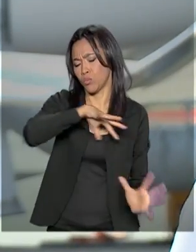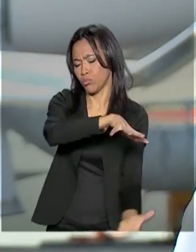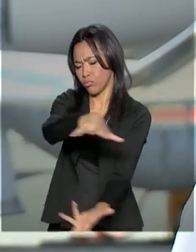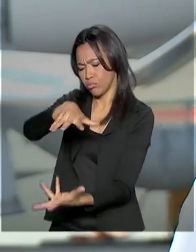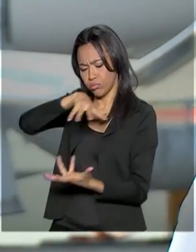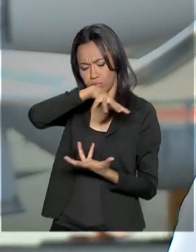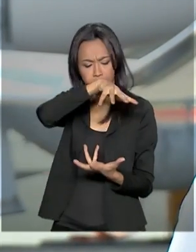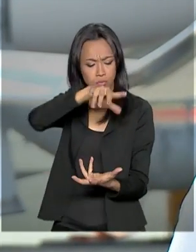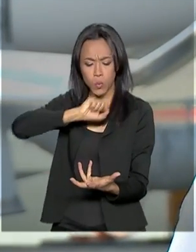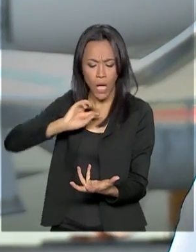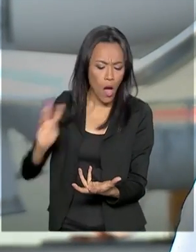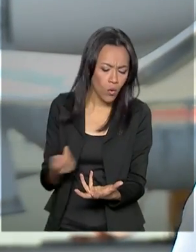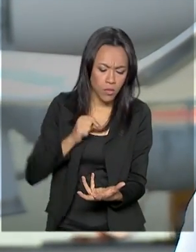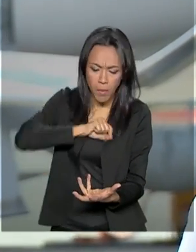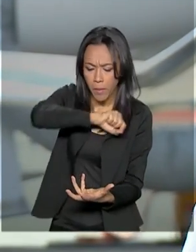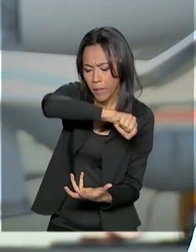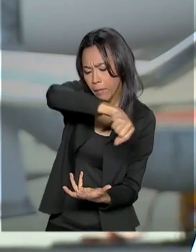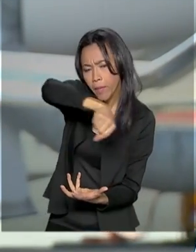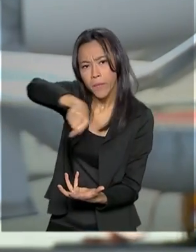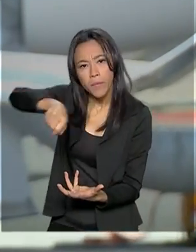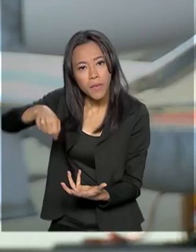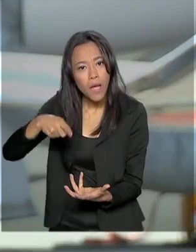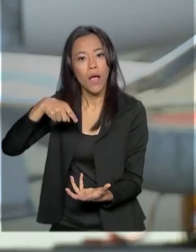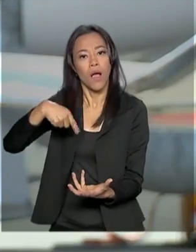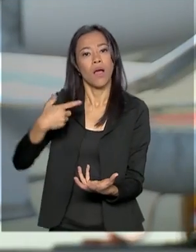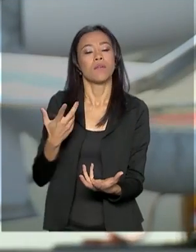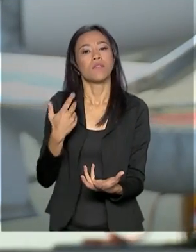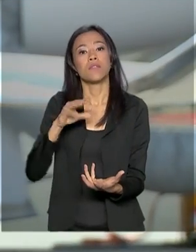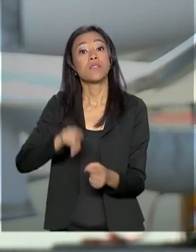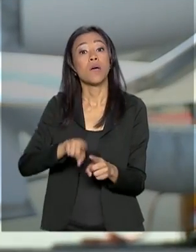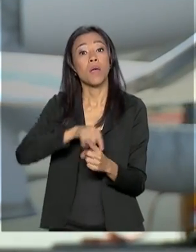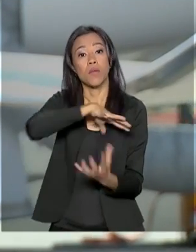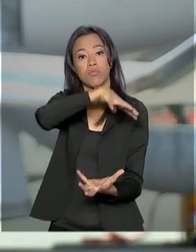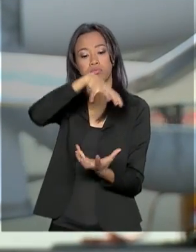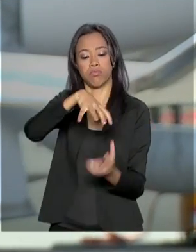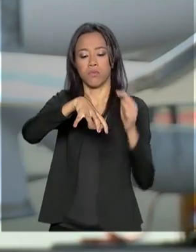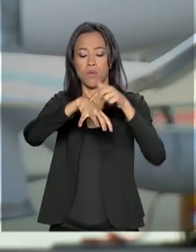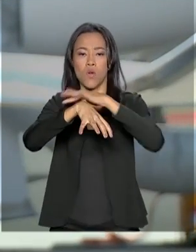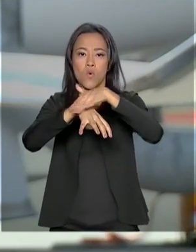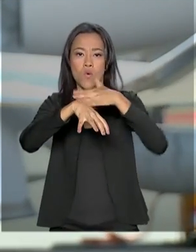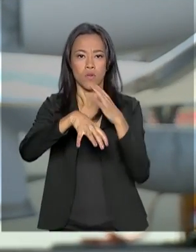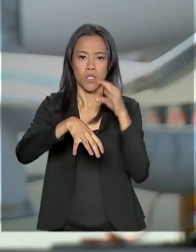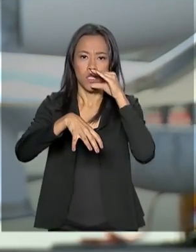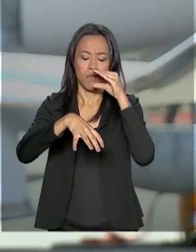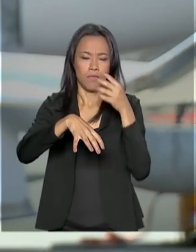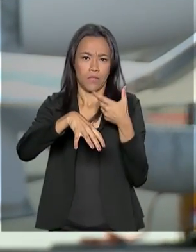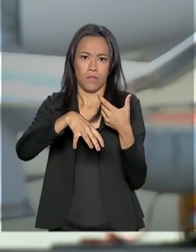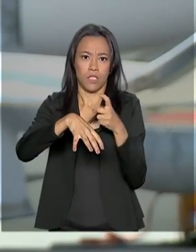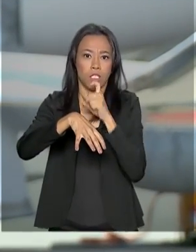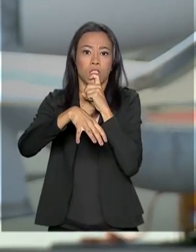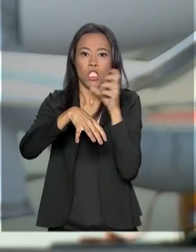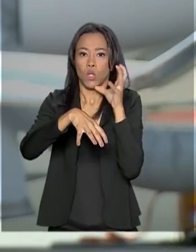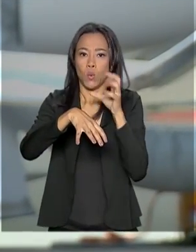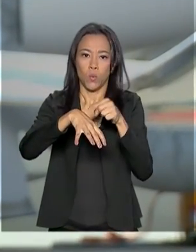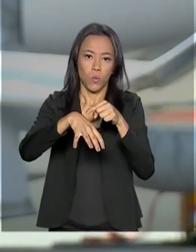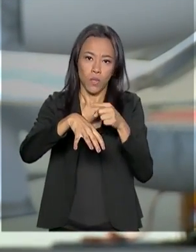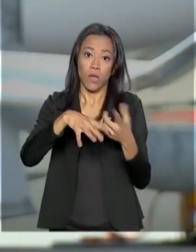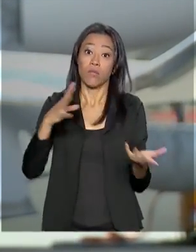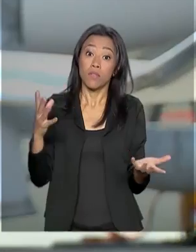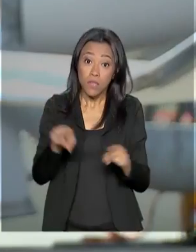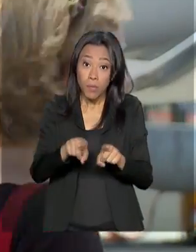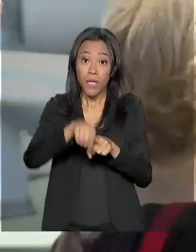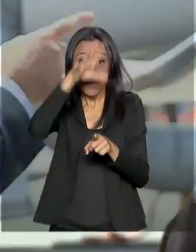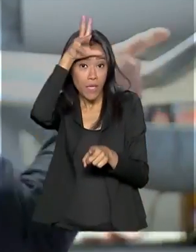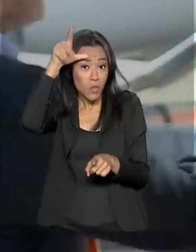região do Atlântico Sul, as influências que nós temos também do clima antártico, tudo o que acontece na região da Amazônia. Isso é muito importante não só para o Brasil,